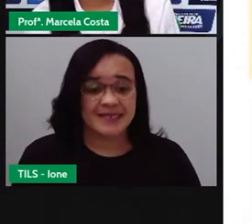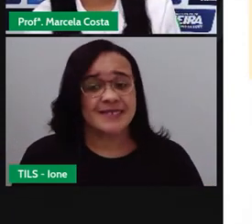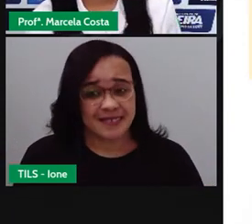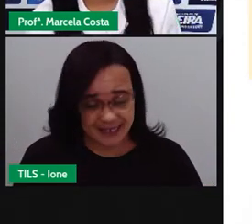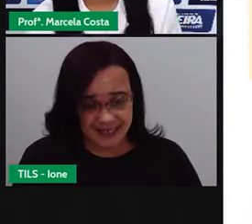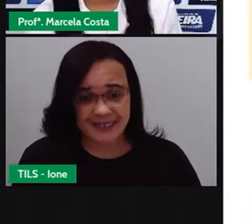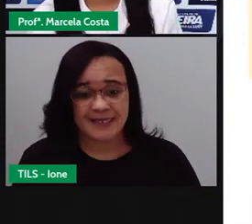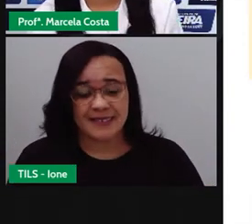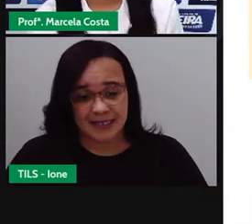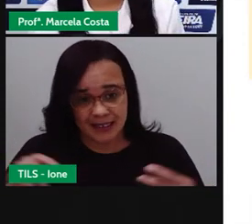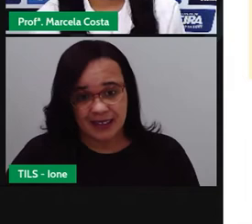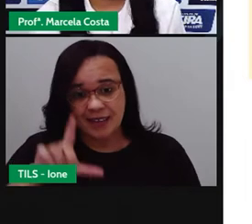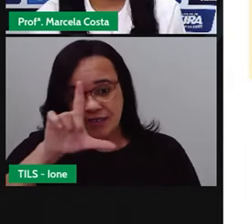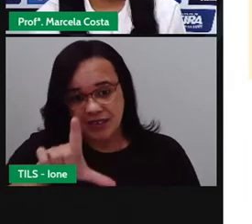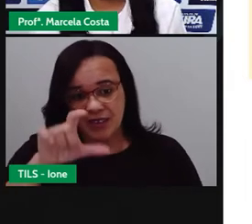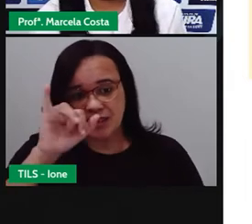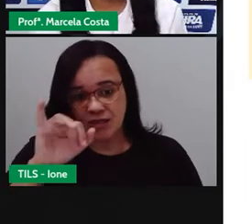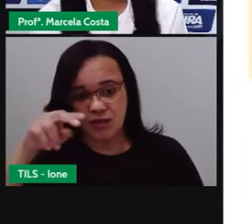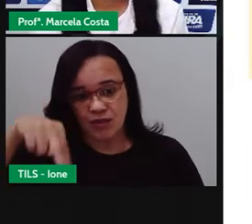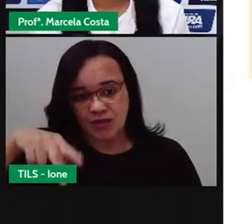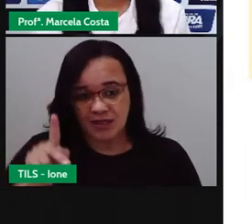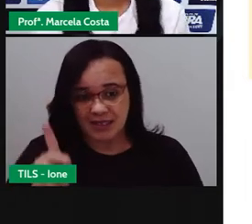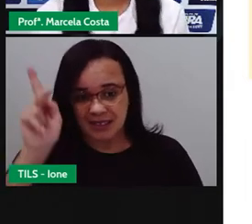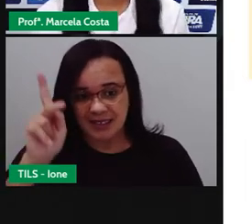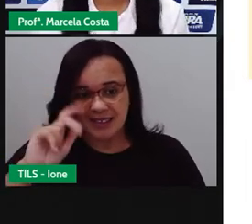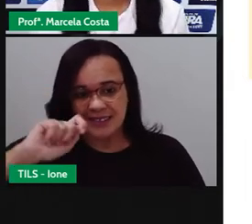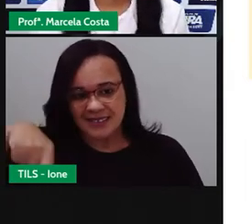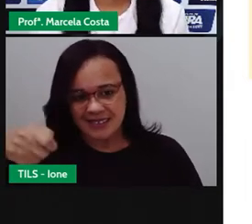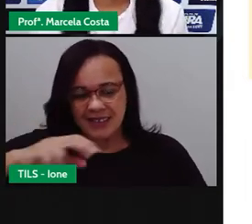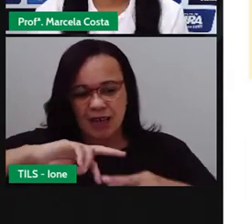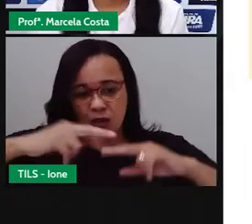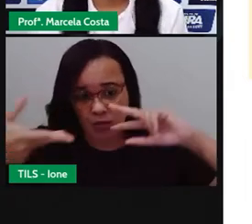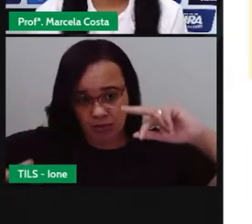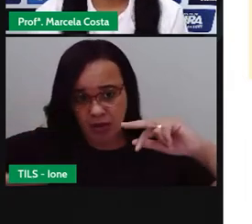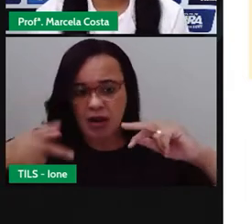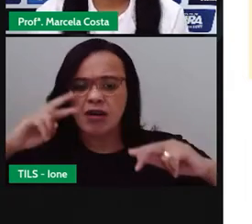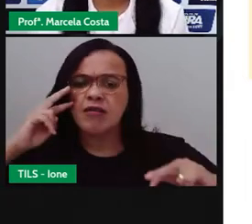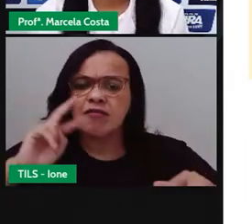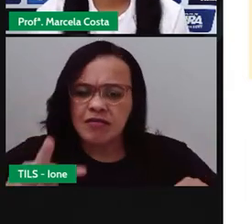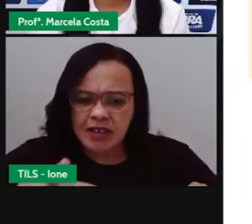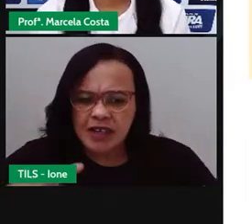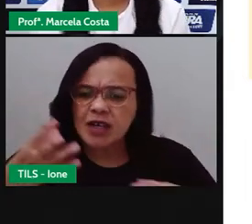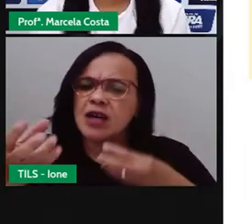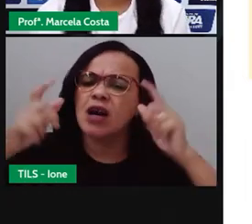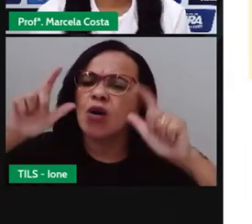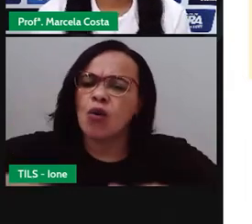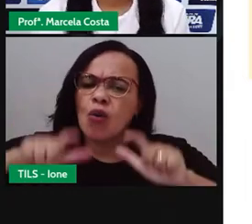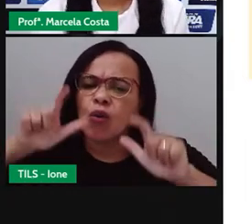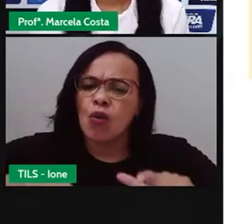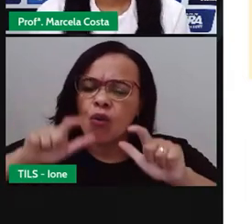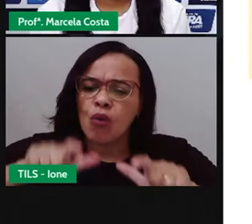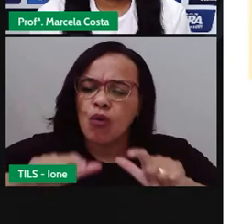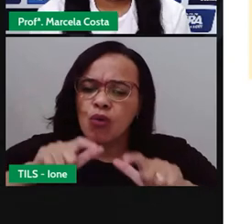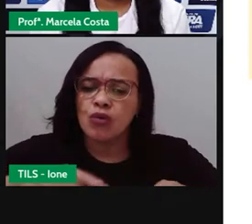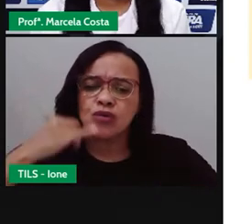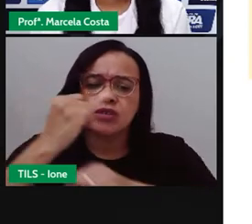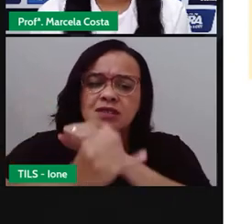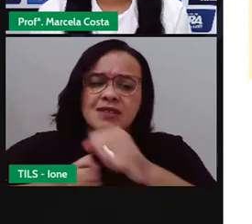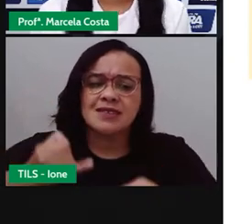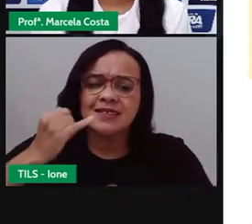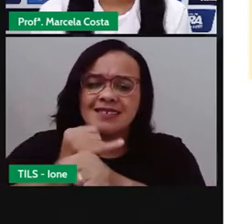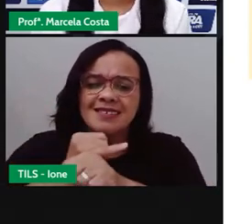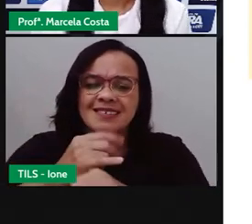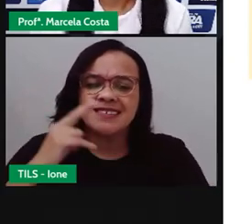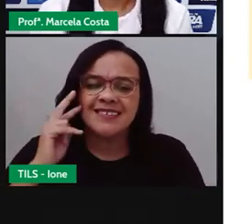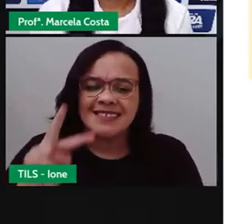link que eu estou mostrando aqui na apresentação. e aí você vai ver exatamente onde é que fica o Centro de